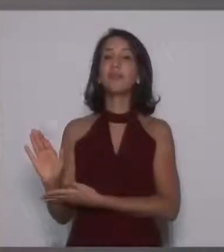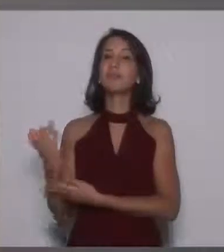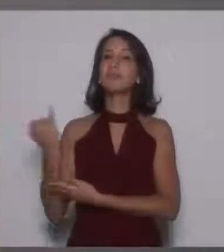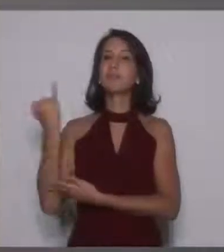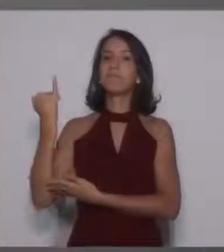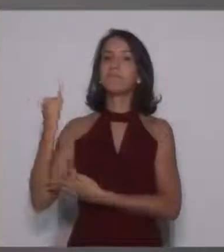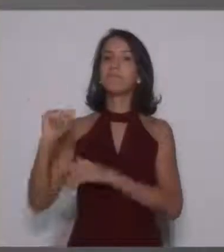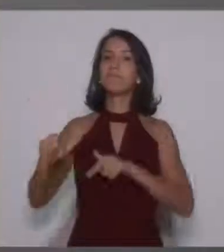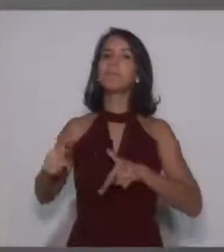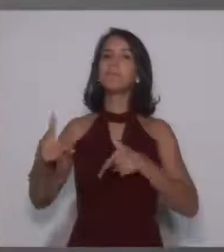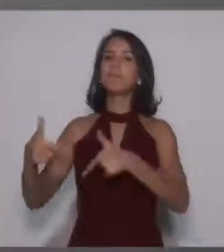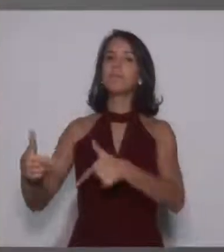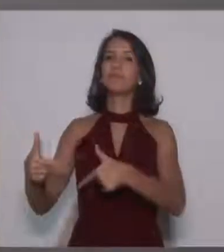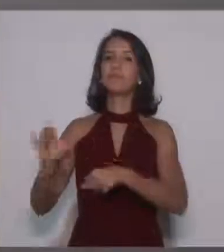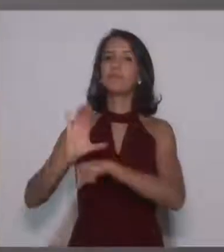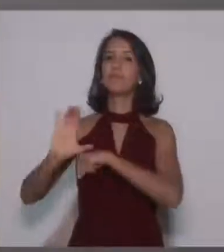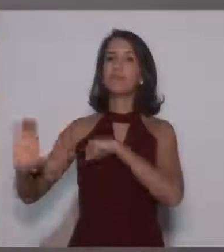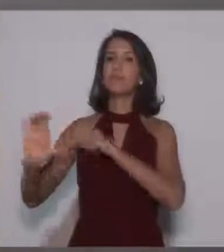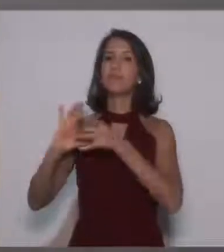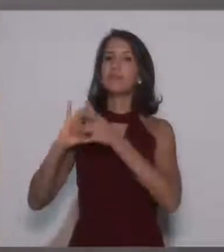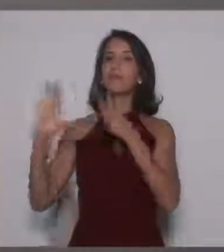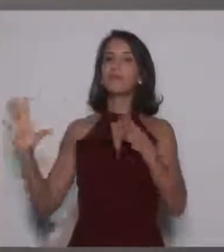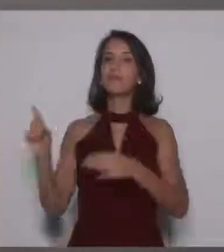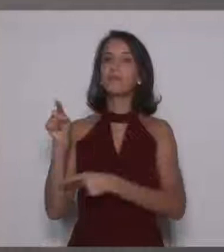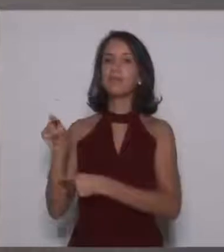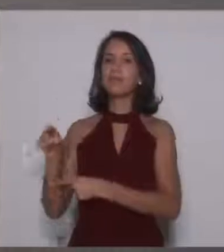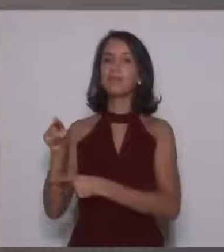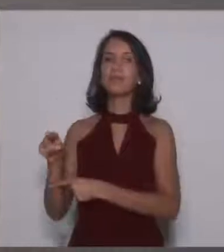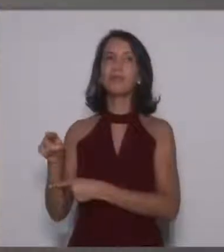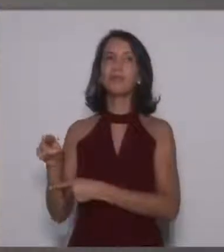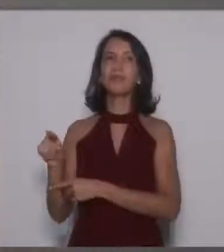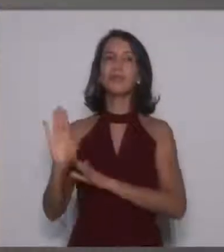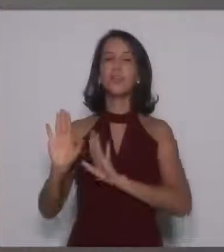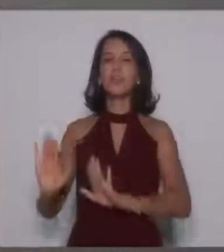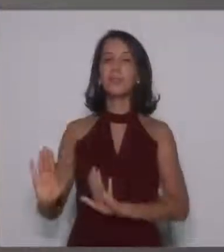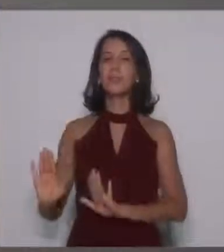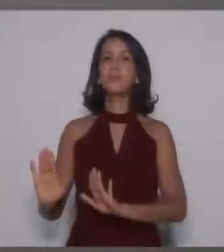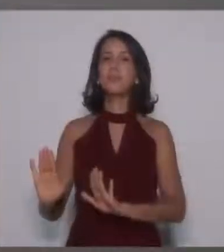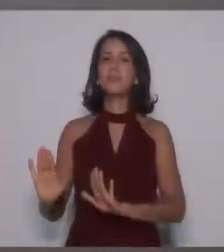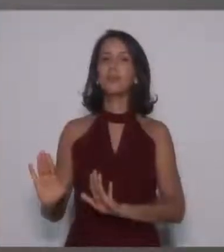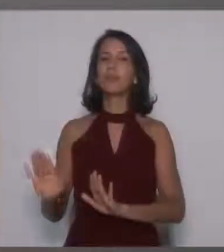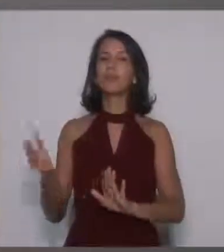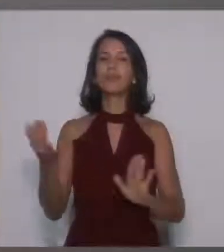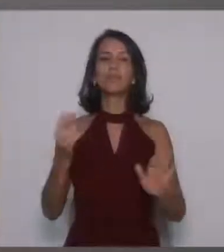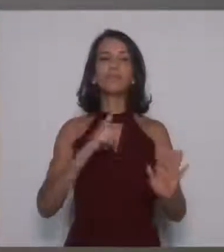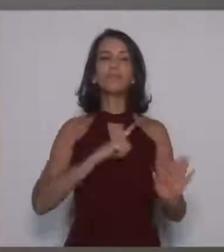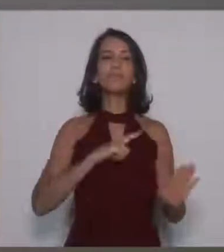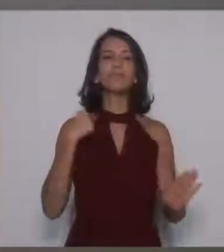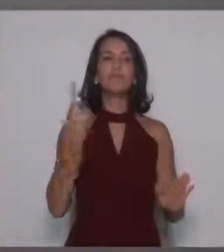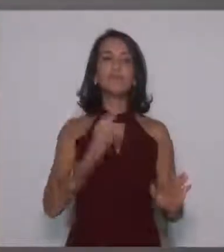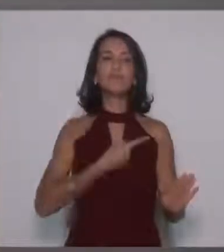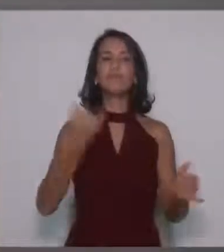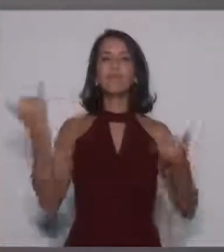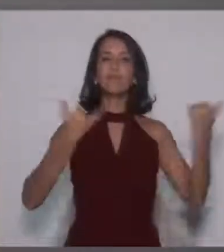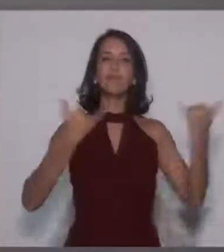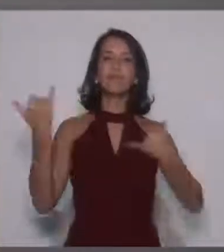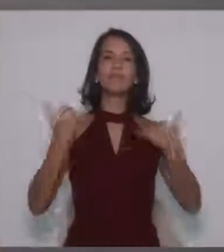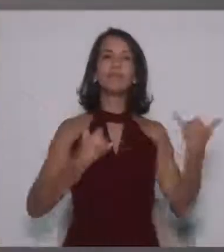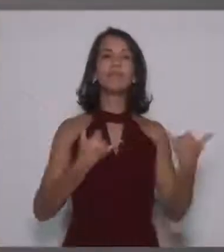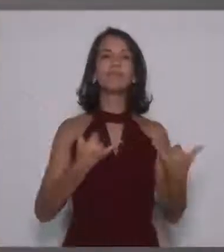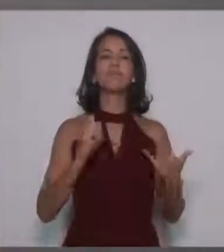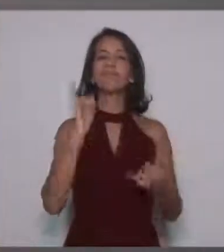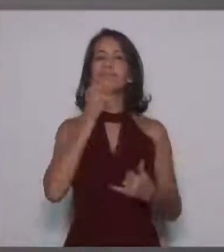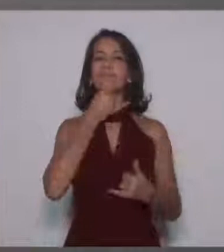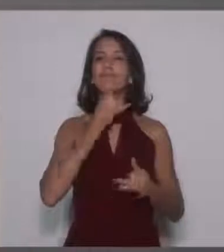importância que tem a verba que é liberada para reencontro. Mas, com tudo que nós ouvimos, infelizmente, o